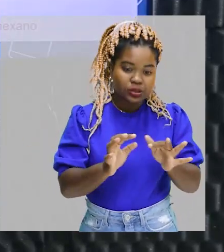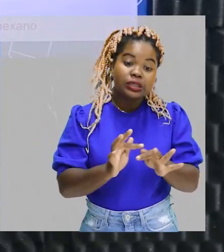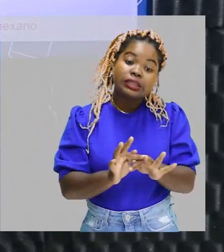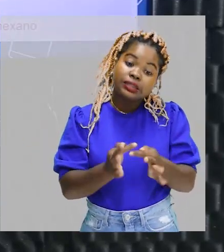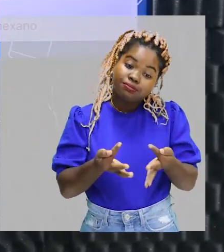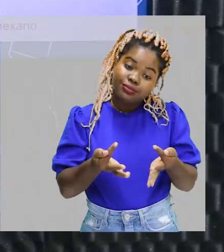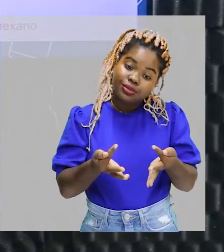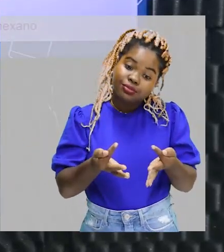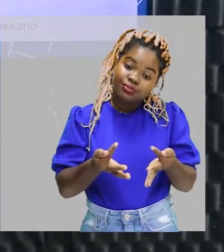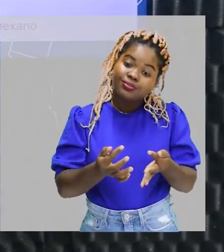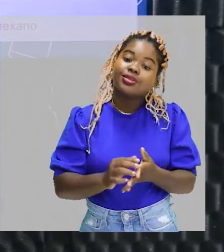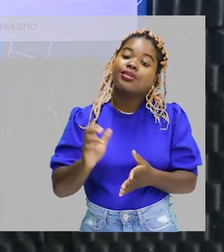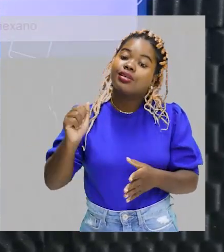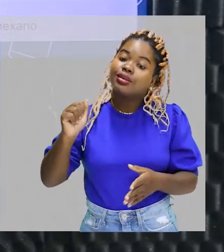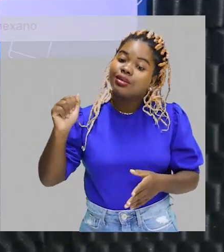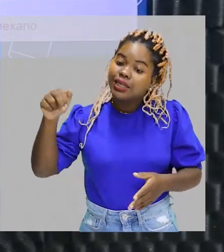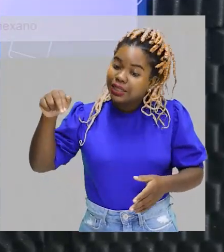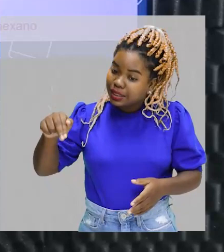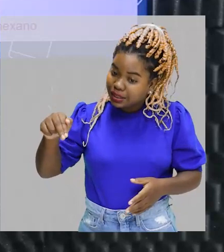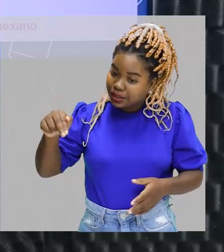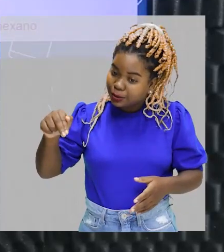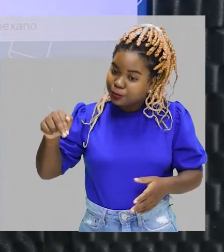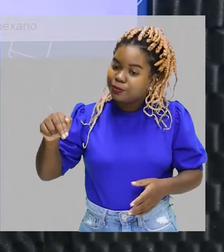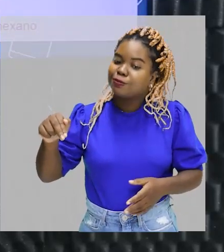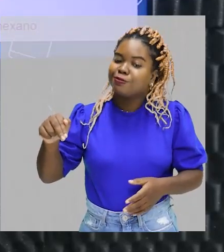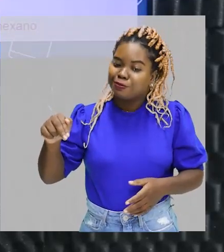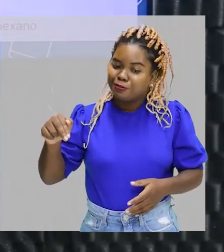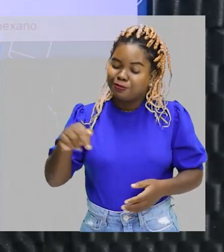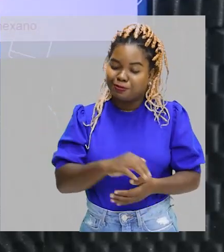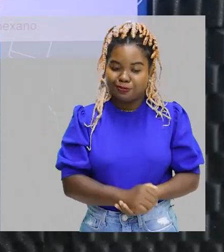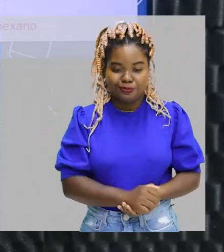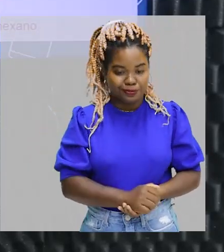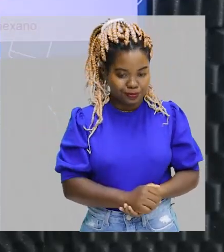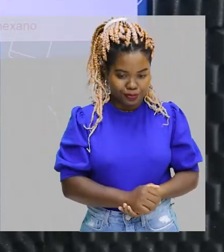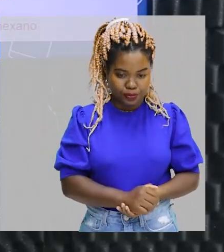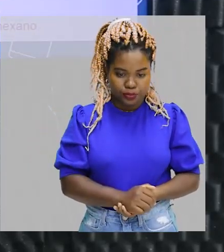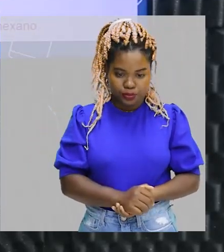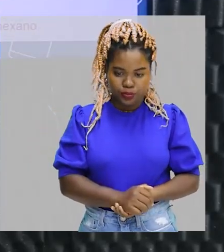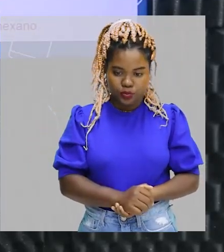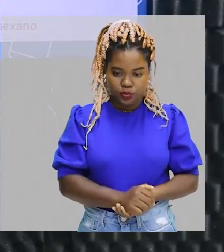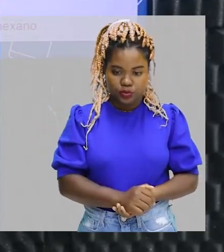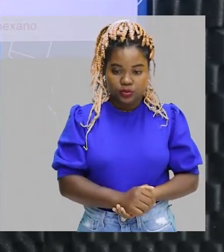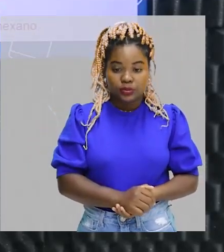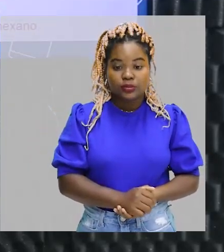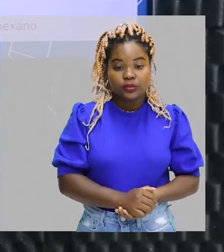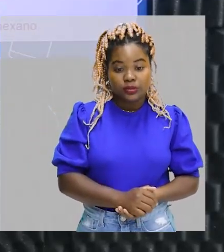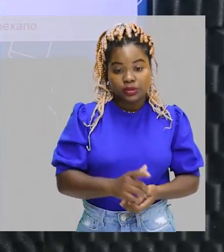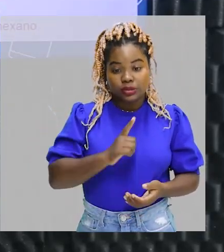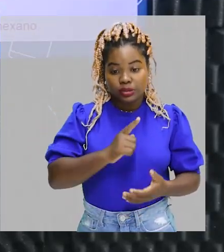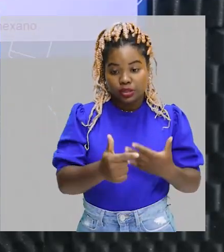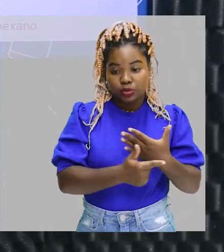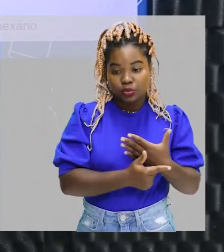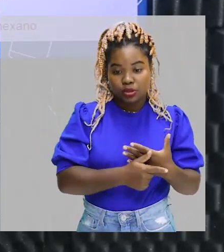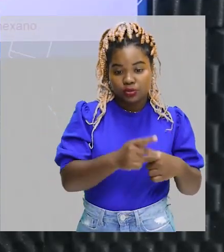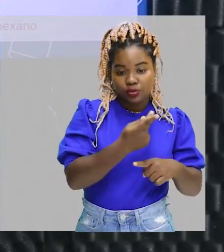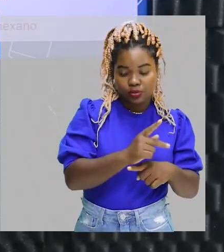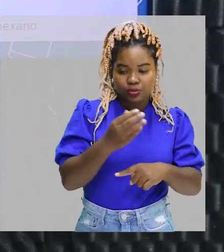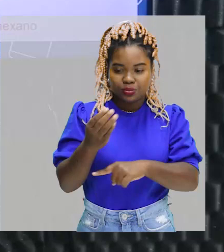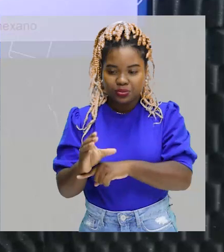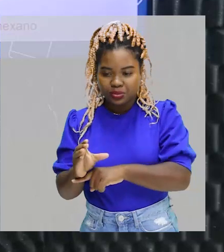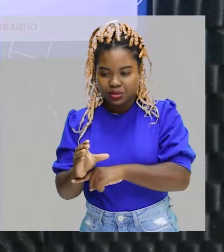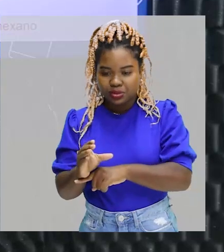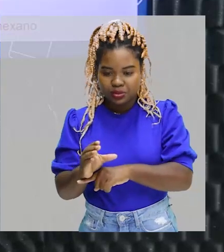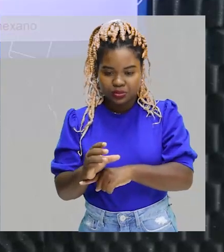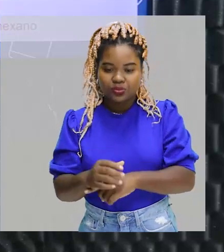ligações simples. Então, eu vou usar o intermediário AN. É hidrocarboneto, só tem carbono e hidrogênio. Então,